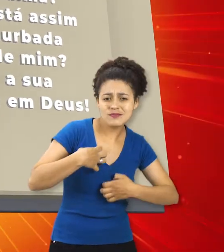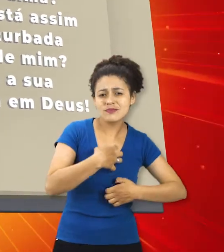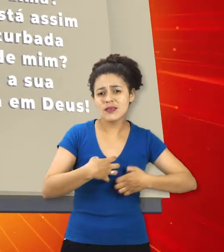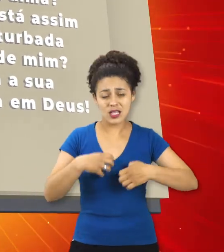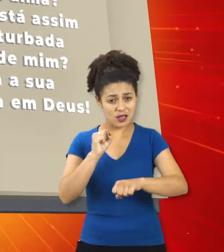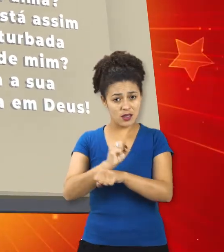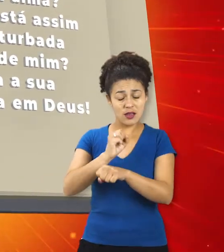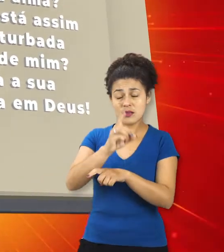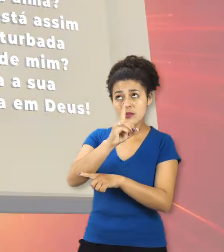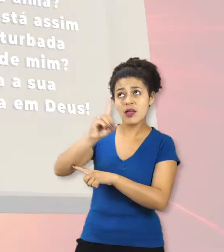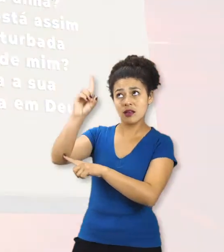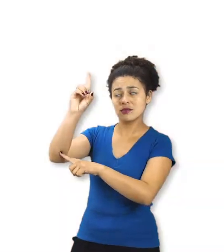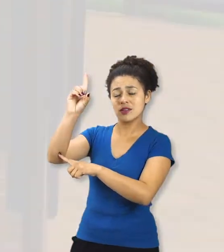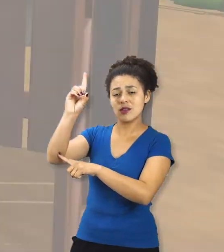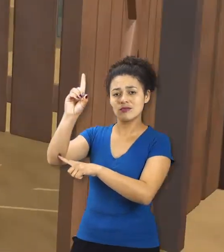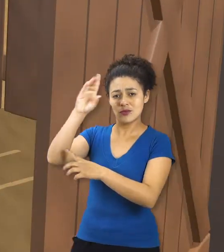Espere em Deus!